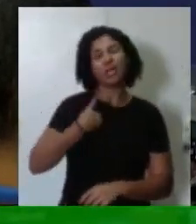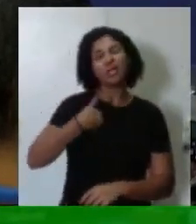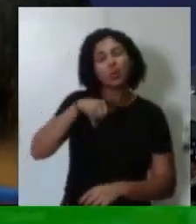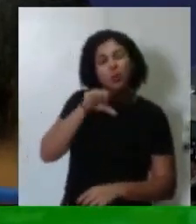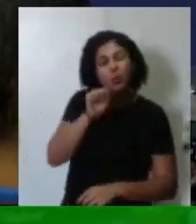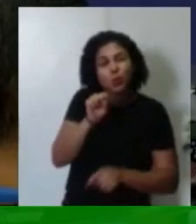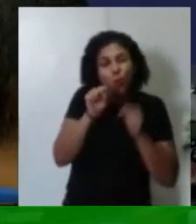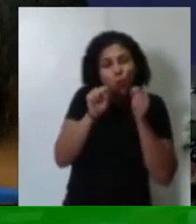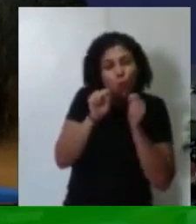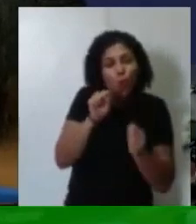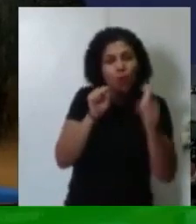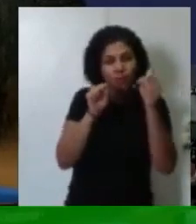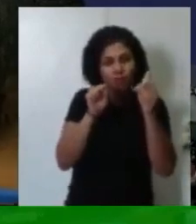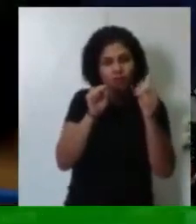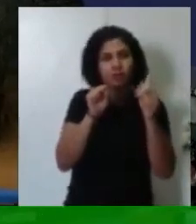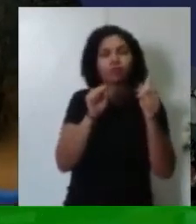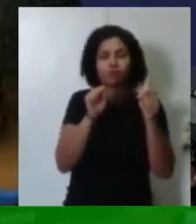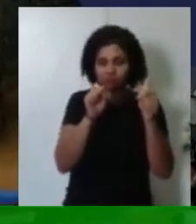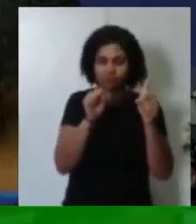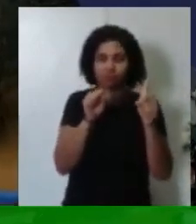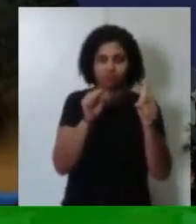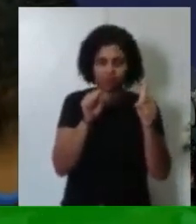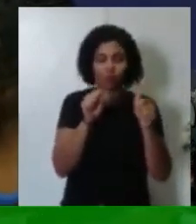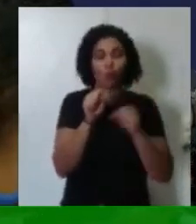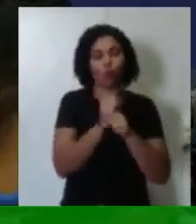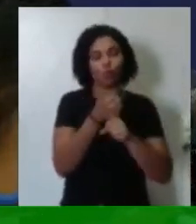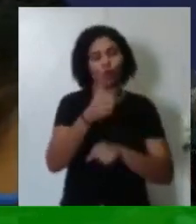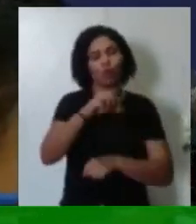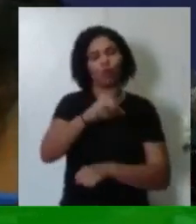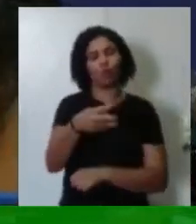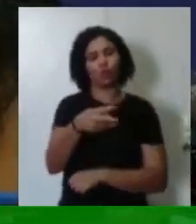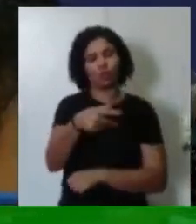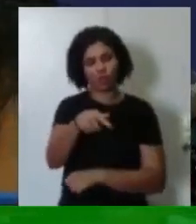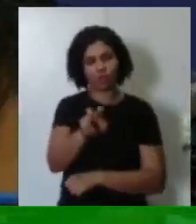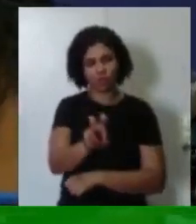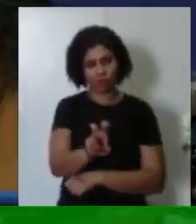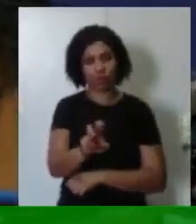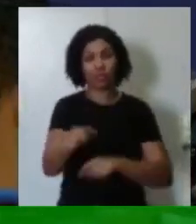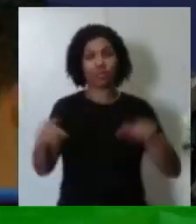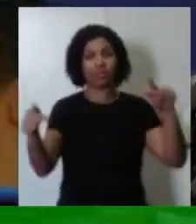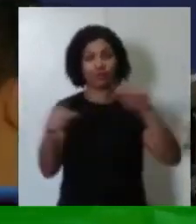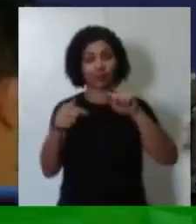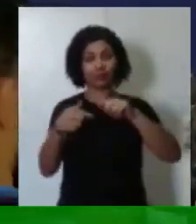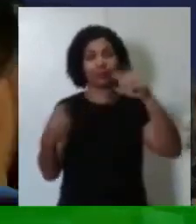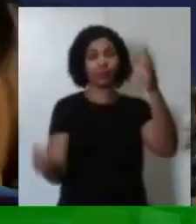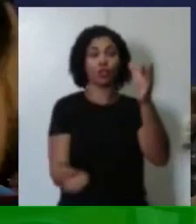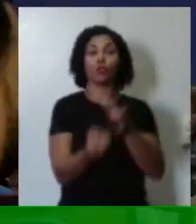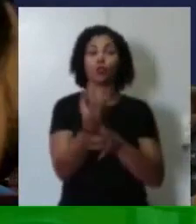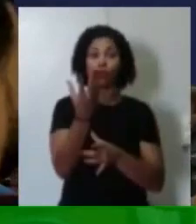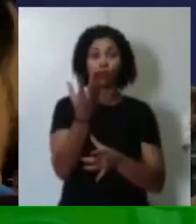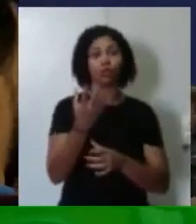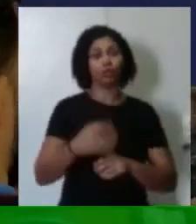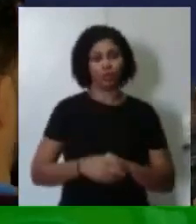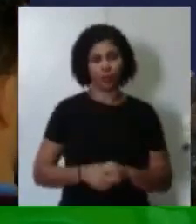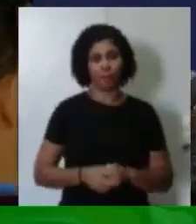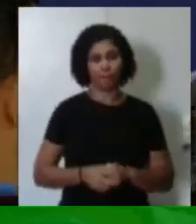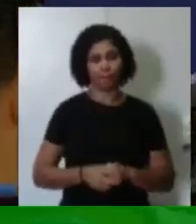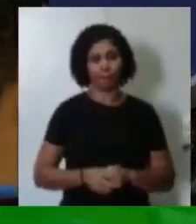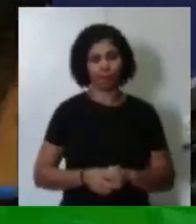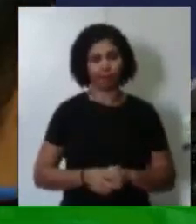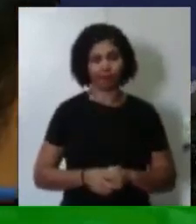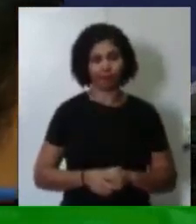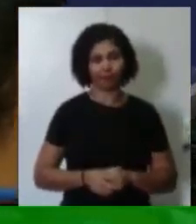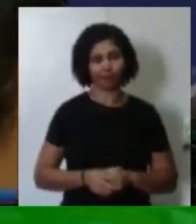anos naquele ano que a TV Gazeta ia inaugurar. Meus amigos,